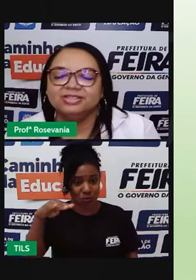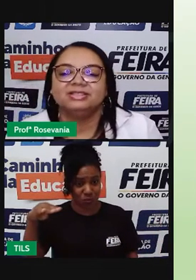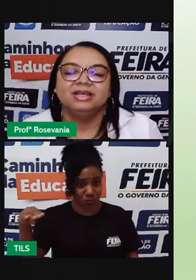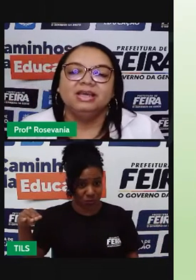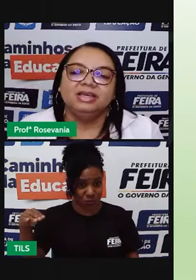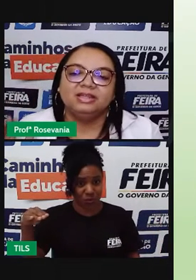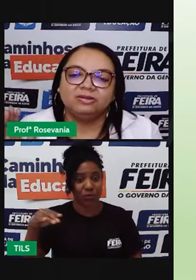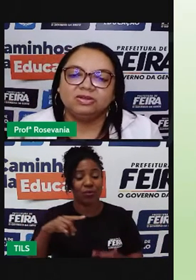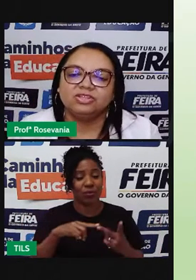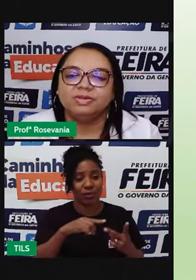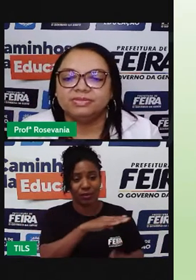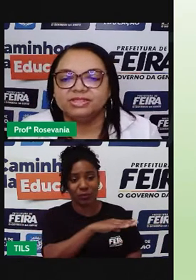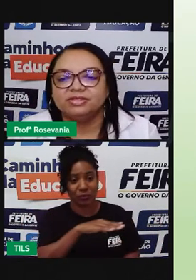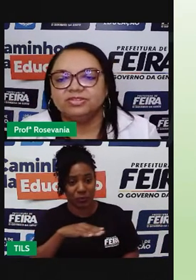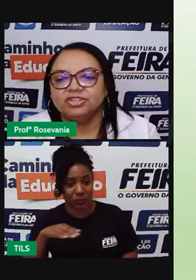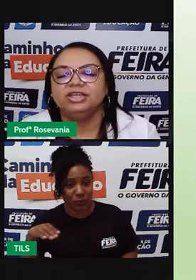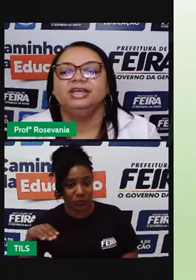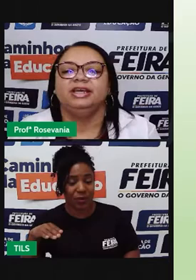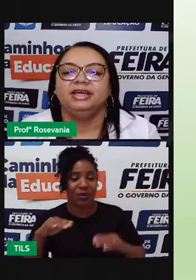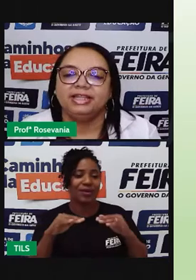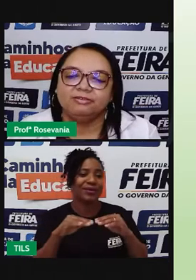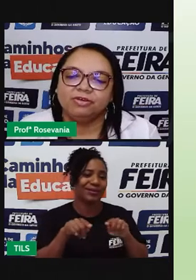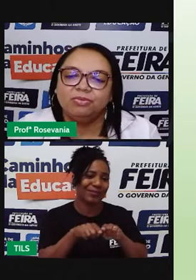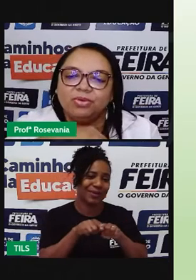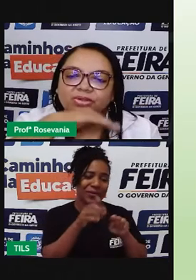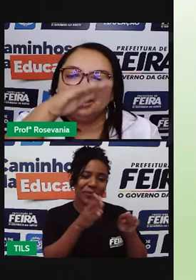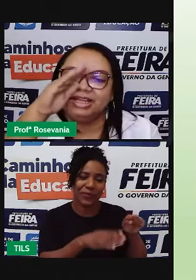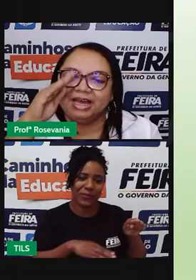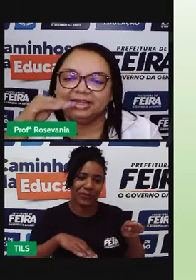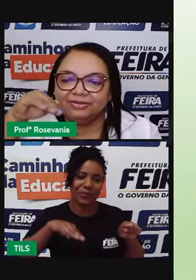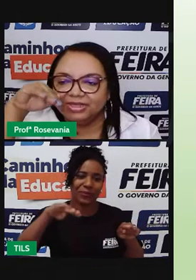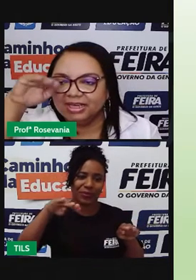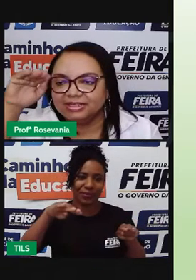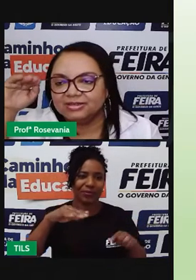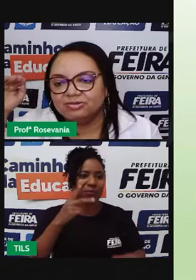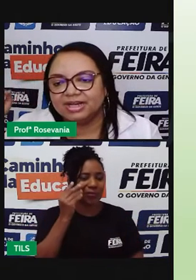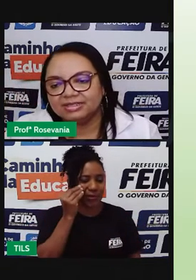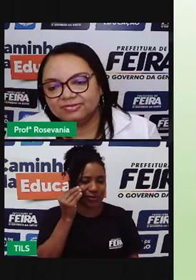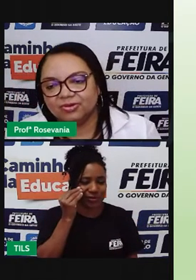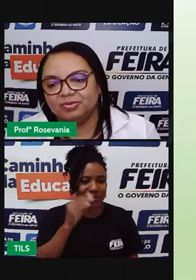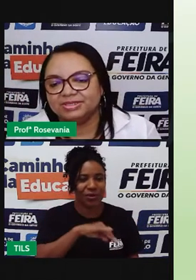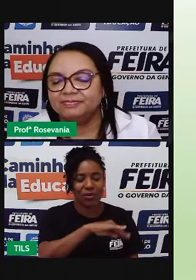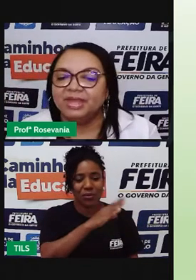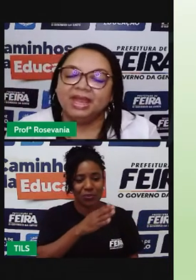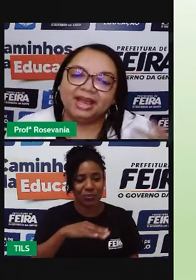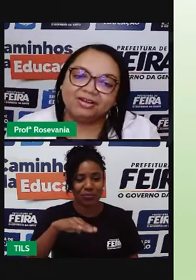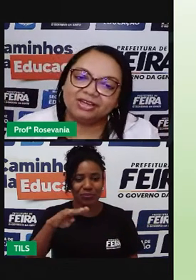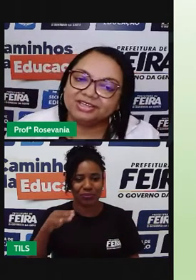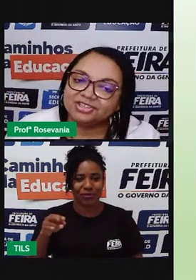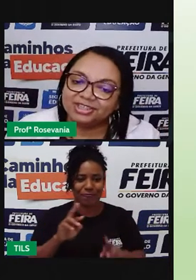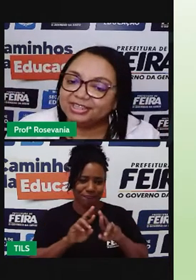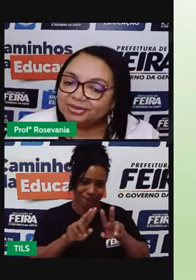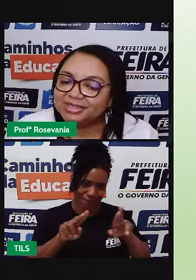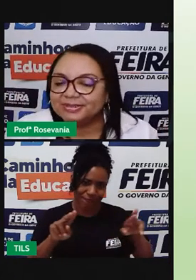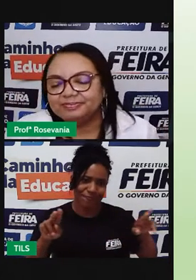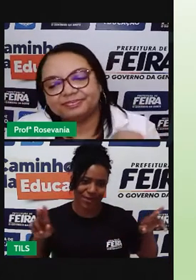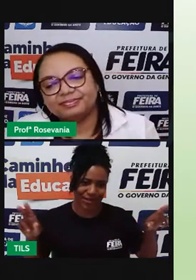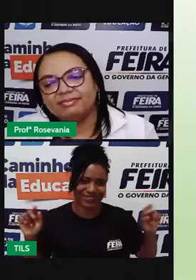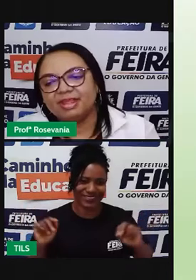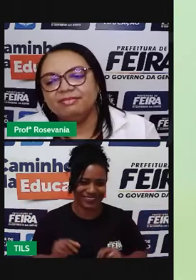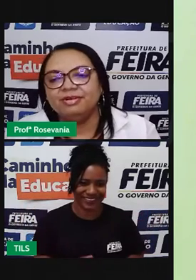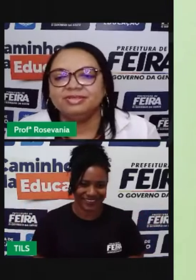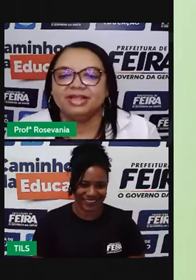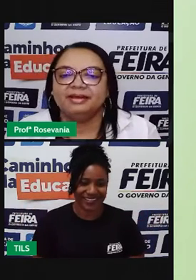baixas. Então, nós chamamos isso de relevo, é o modelado, né, são as formas. Agora que a gente entendeu isso,